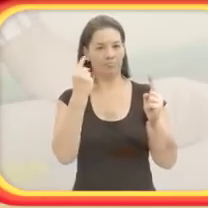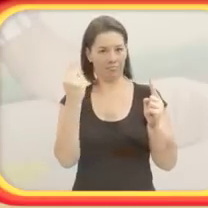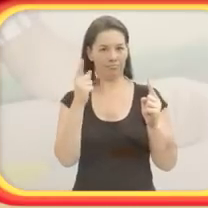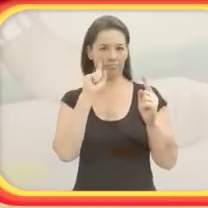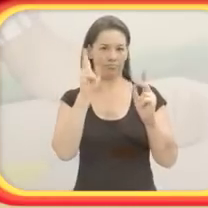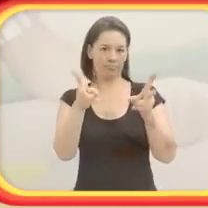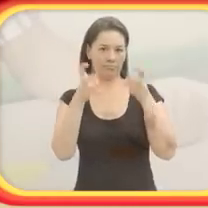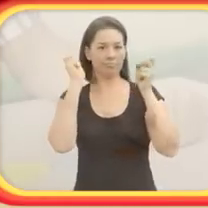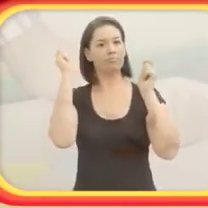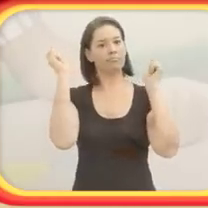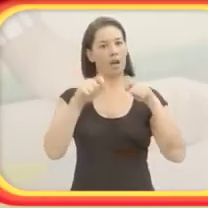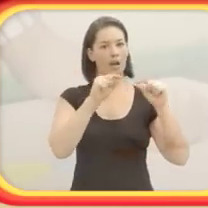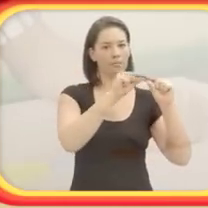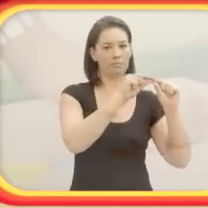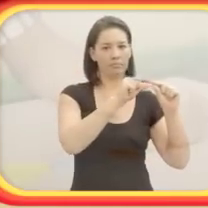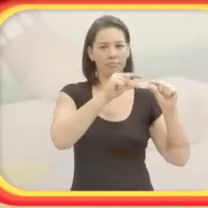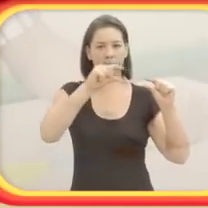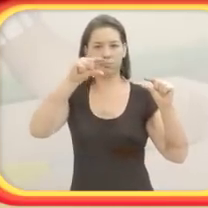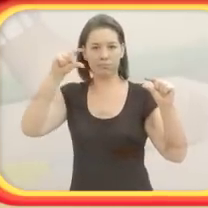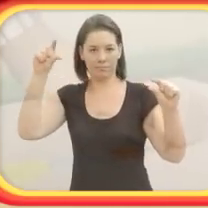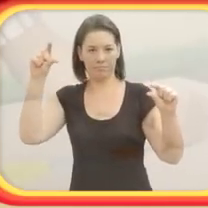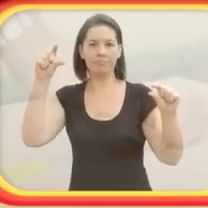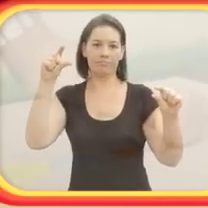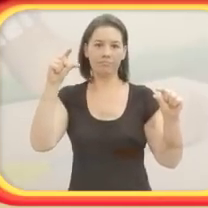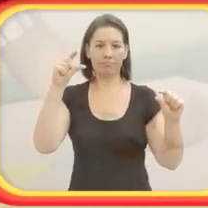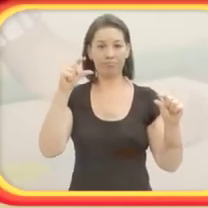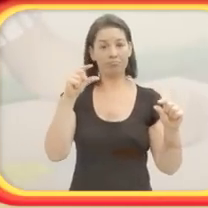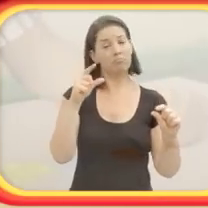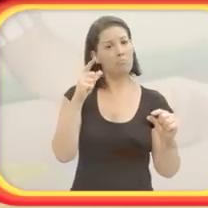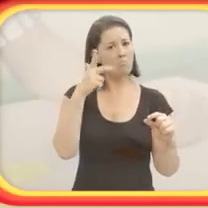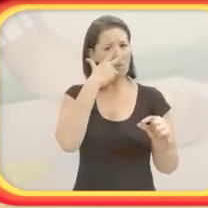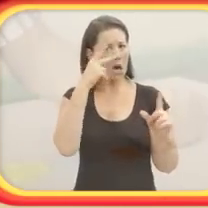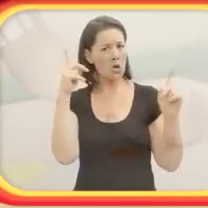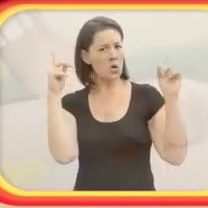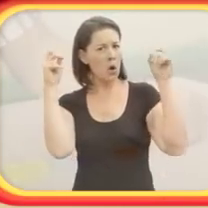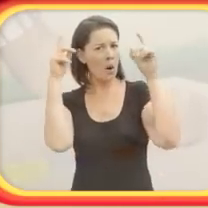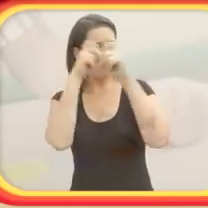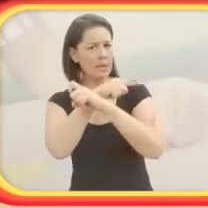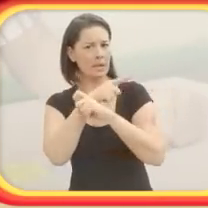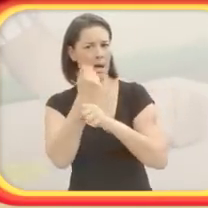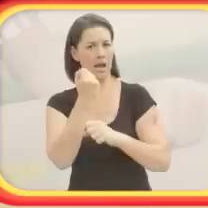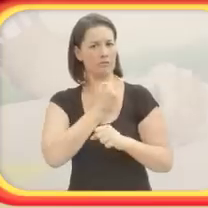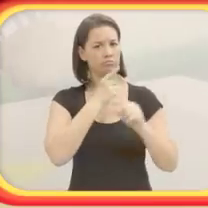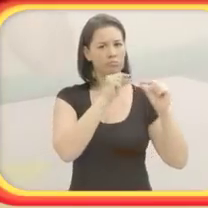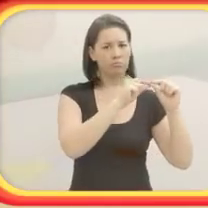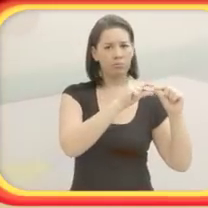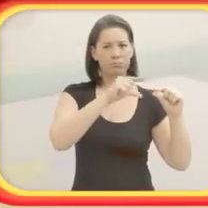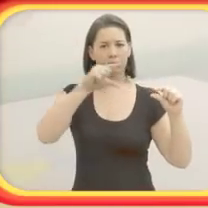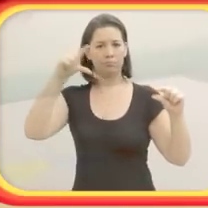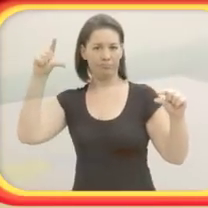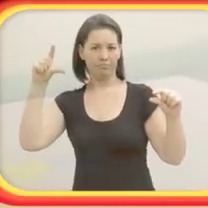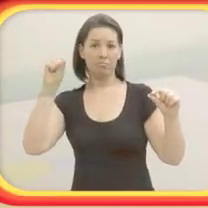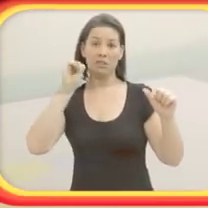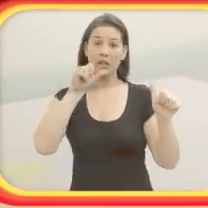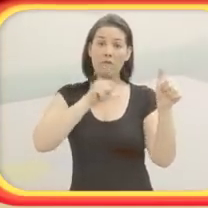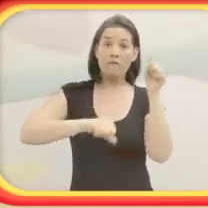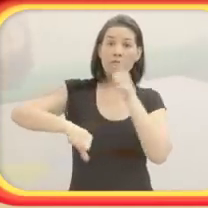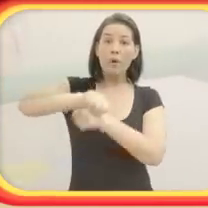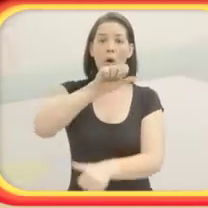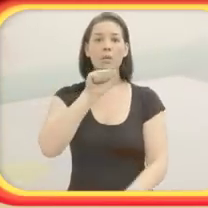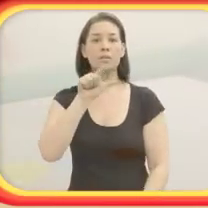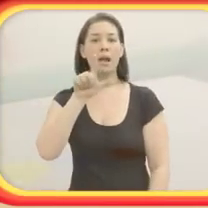10, os números aumentam de 1 em 1. Ou seja, você consegue ver uma escala